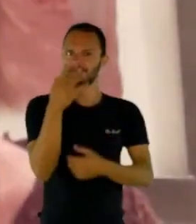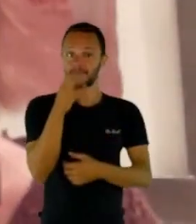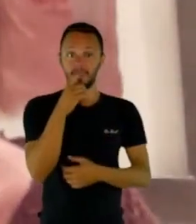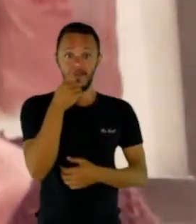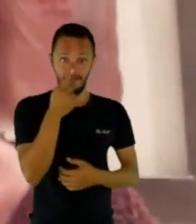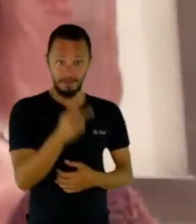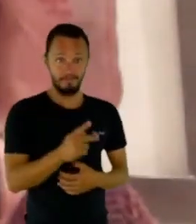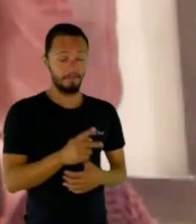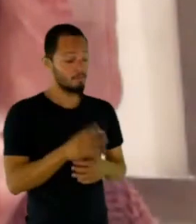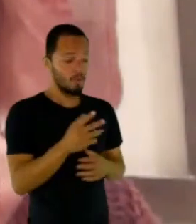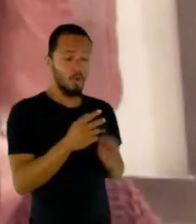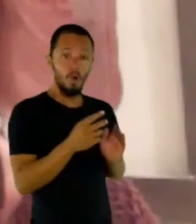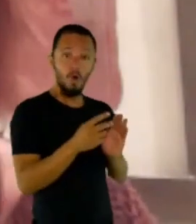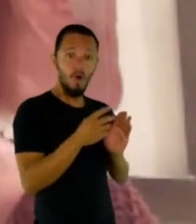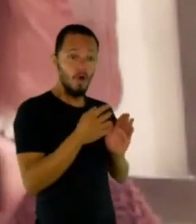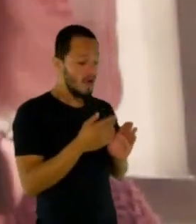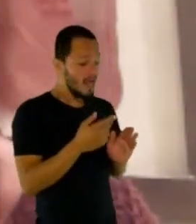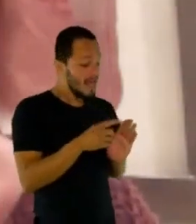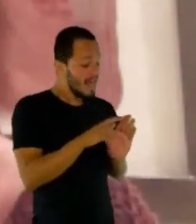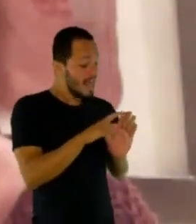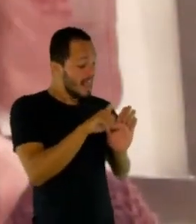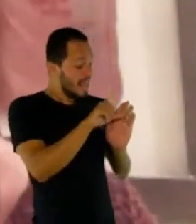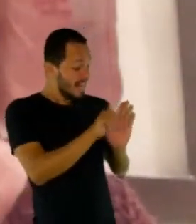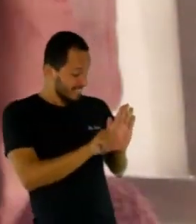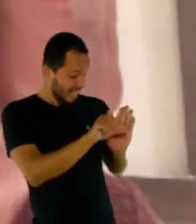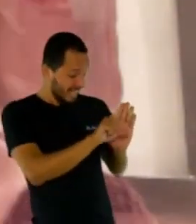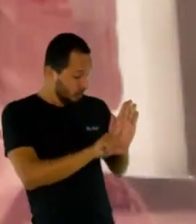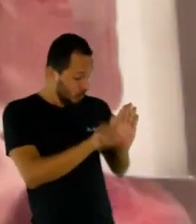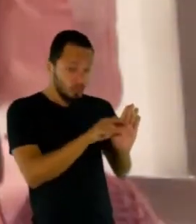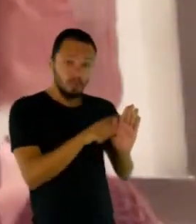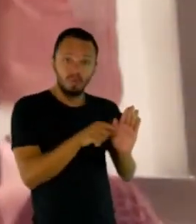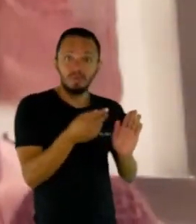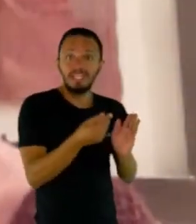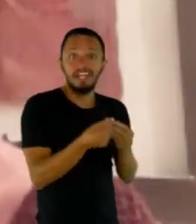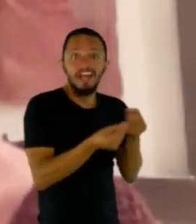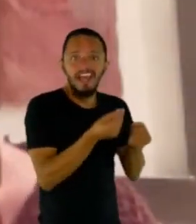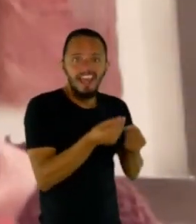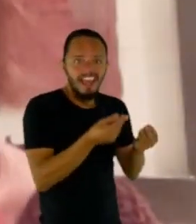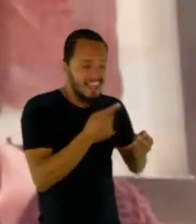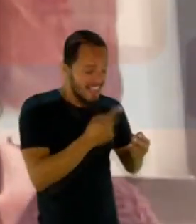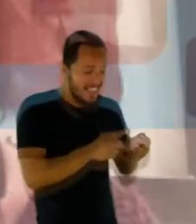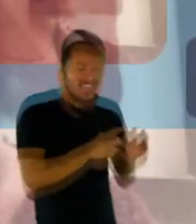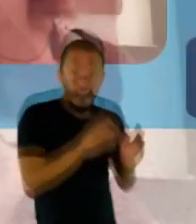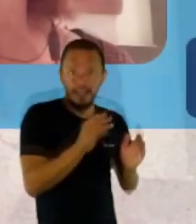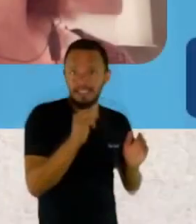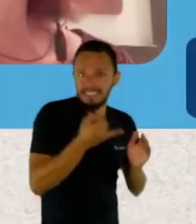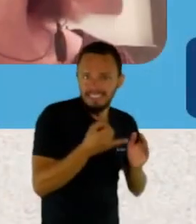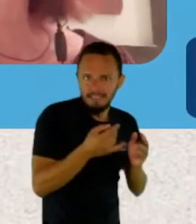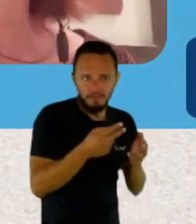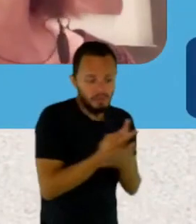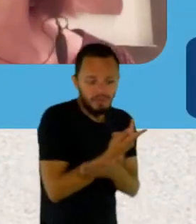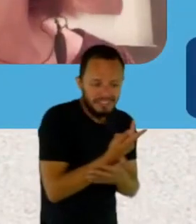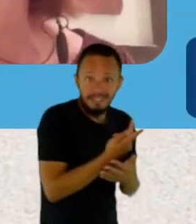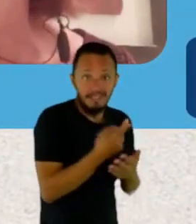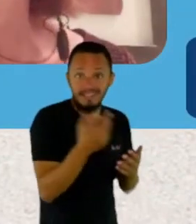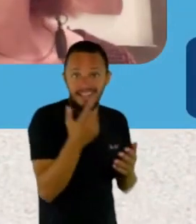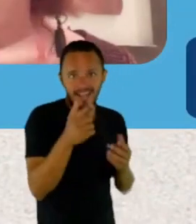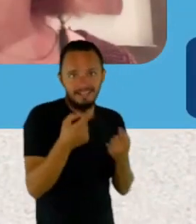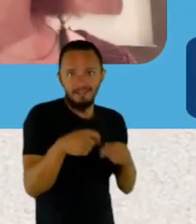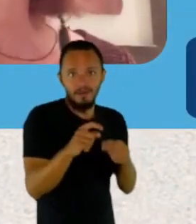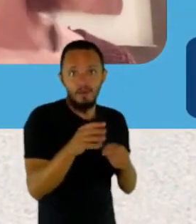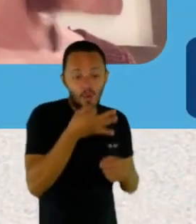literatura. Eu brigava com ela que, como a Agatha Christie não é literatura, eu comecei muito essa adolescência minha com a Agatha Christie.